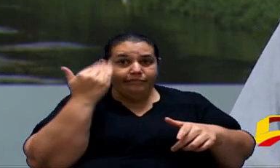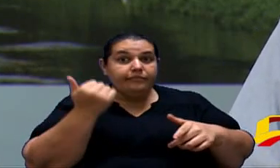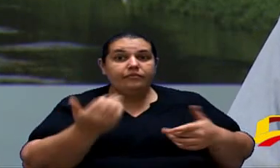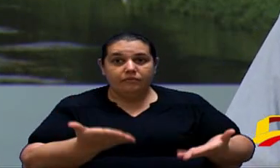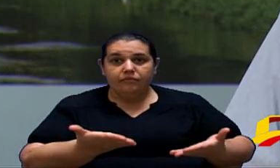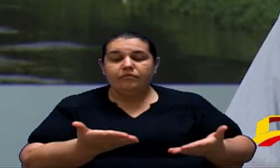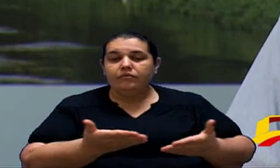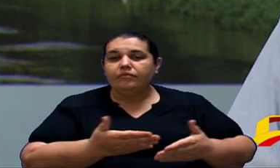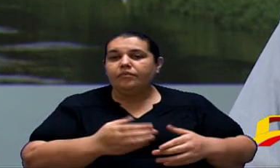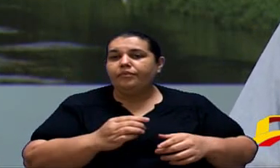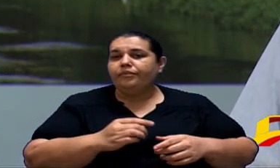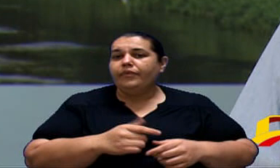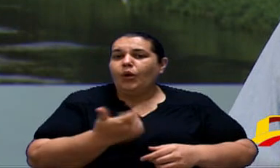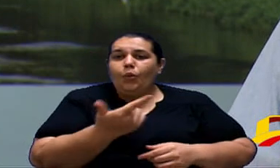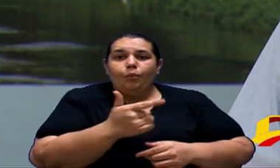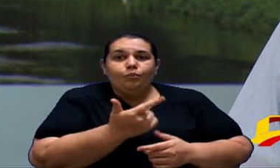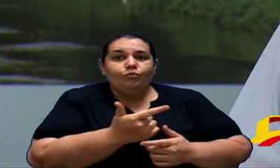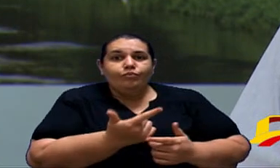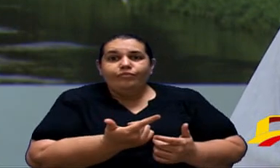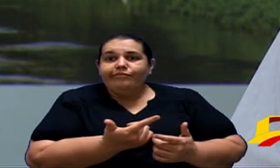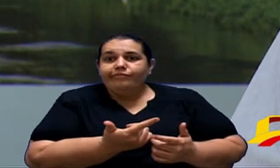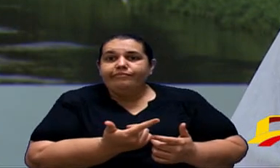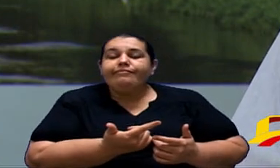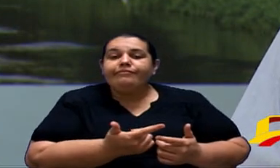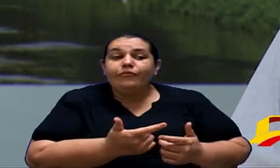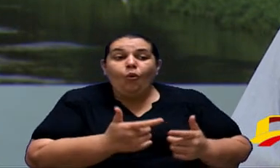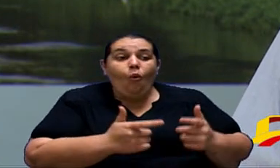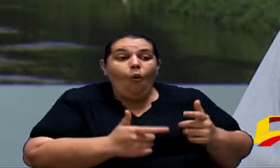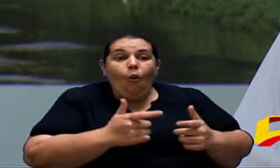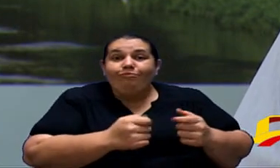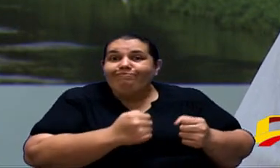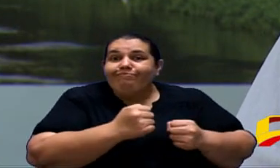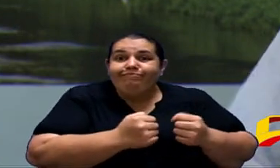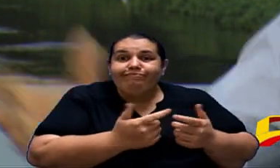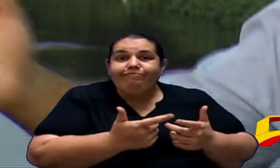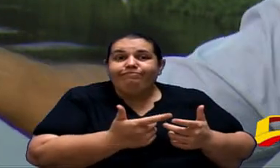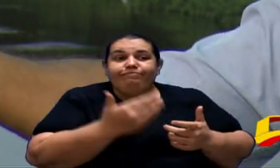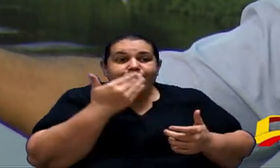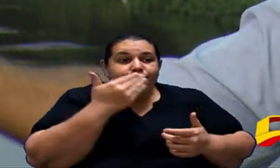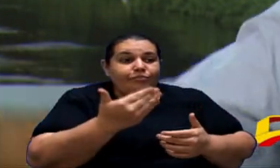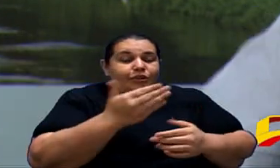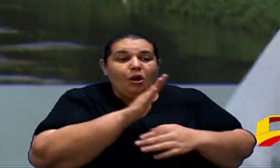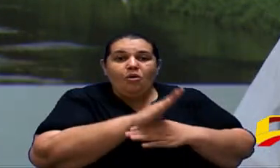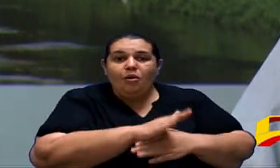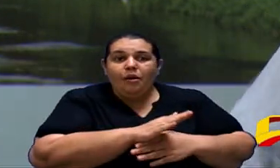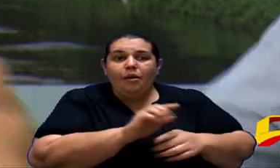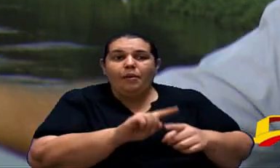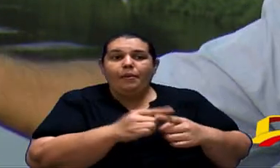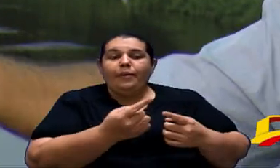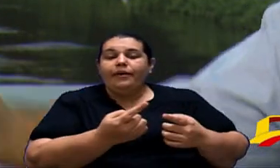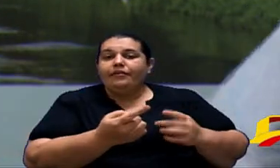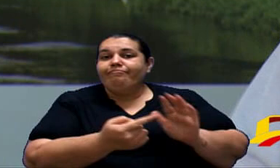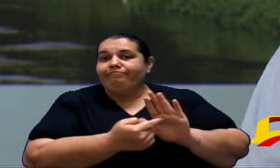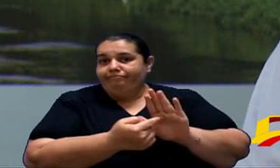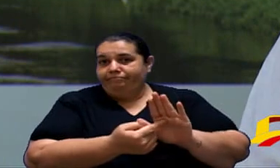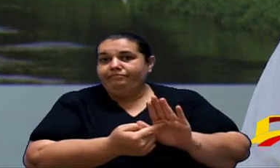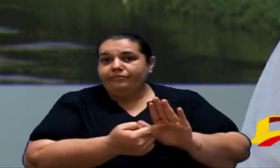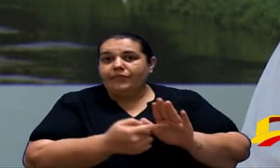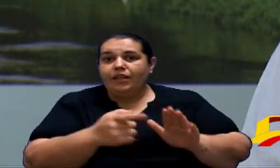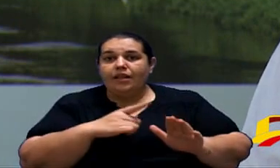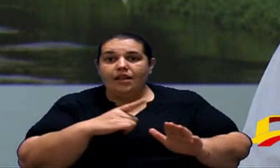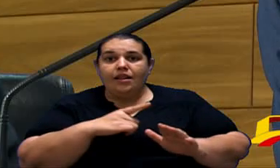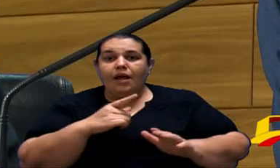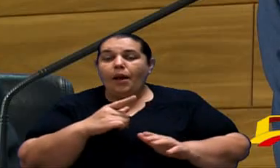vê que não tem aonde correr mais, e, de repente, aparecem pessoas